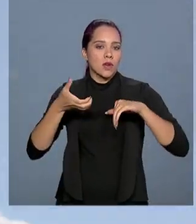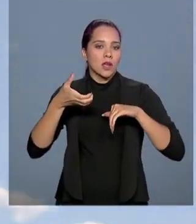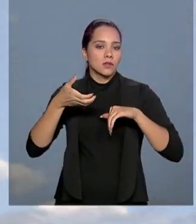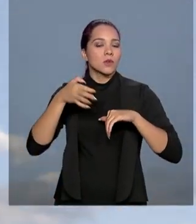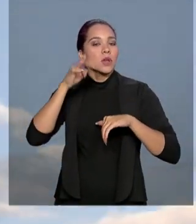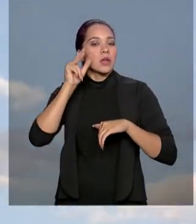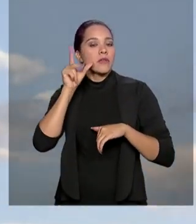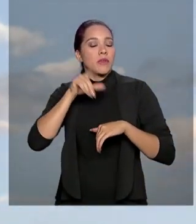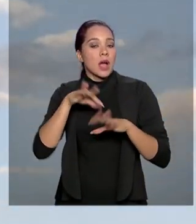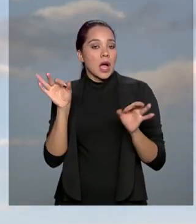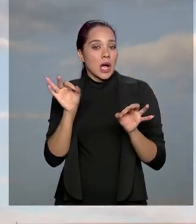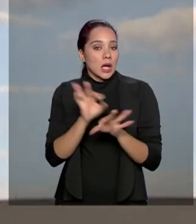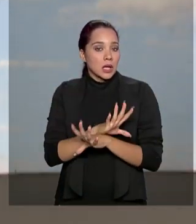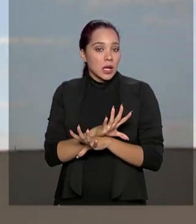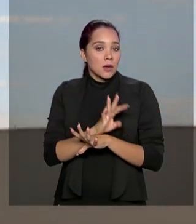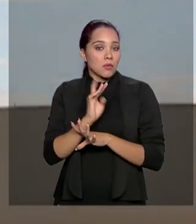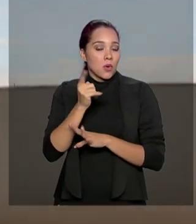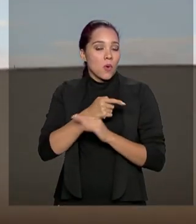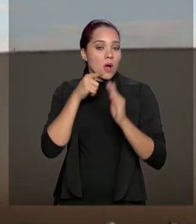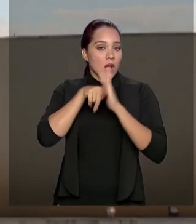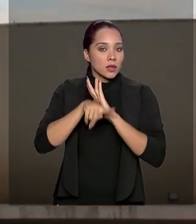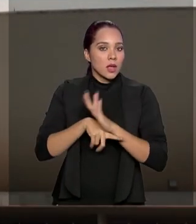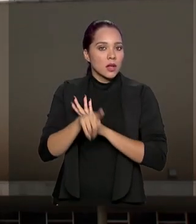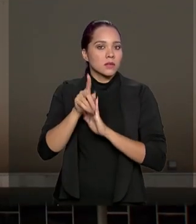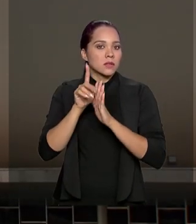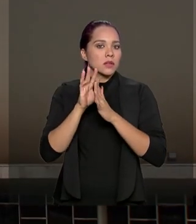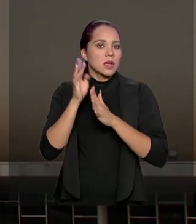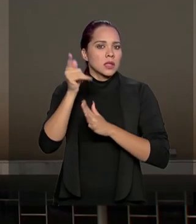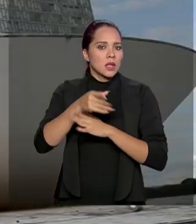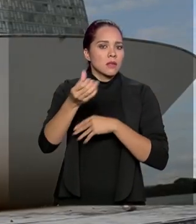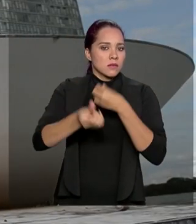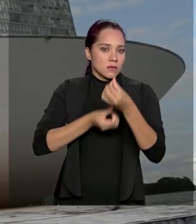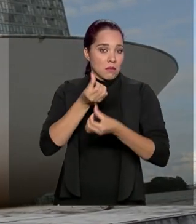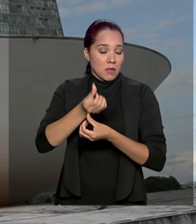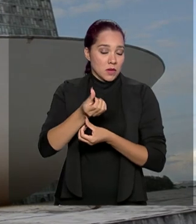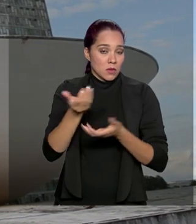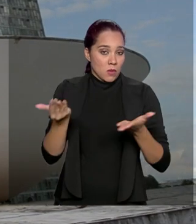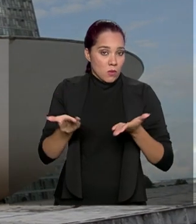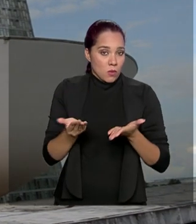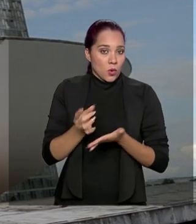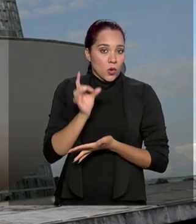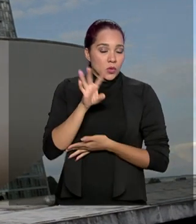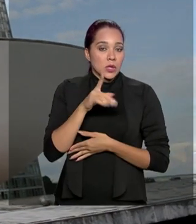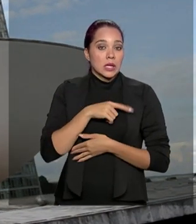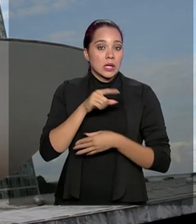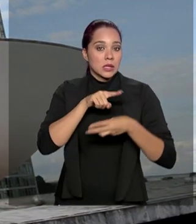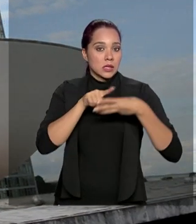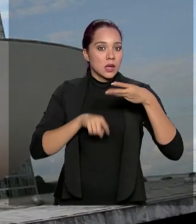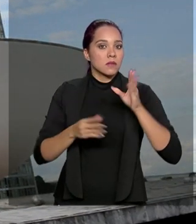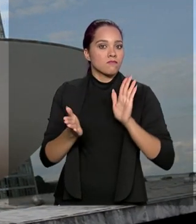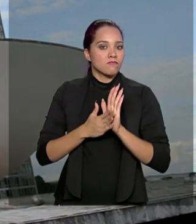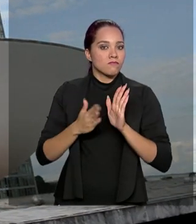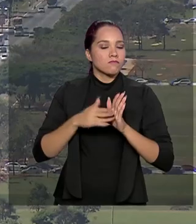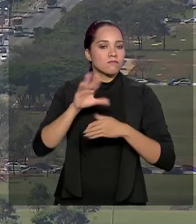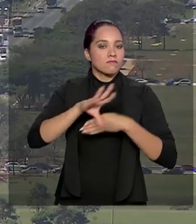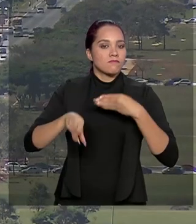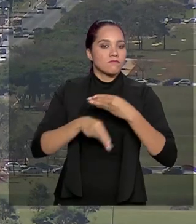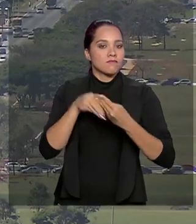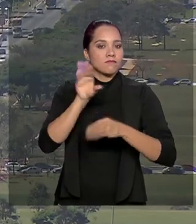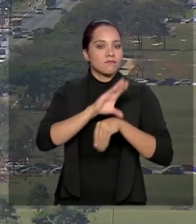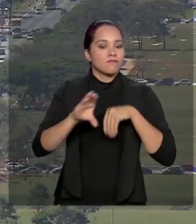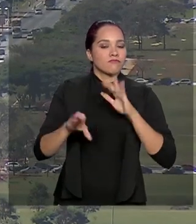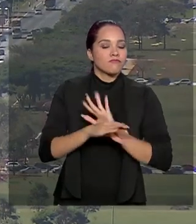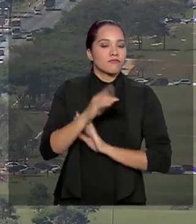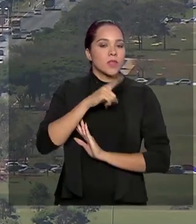conclua a análise das reformas estruturais ainda neste semestre. São três propostas de emenda à Constituição que